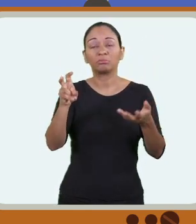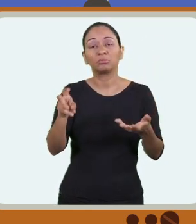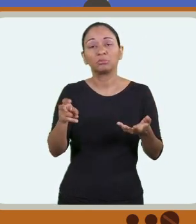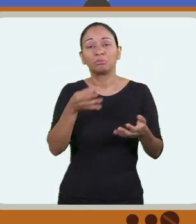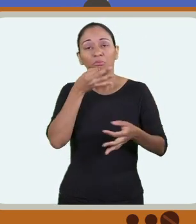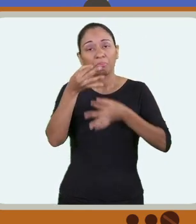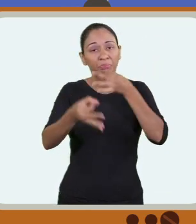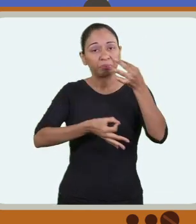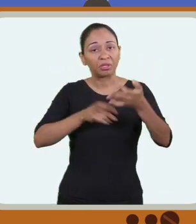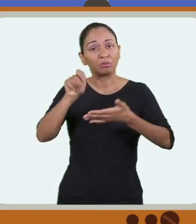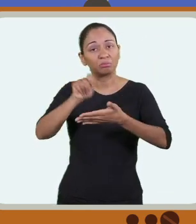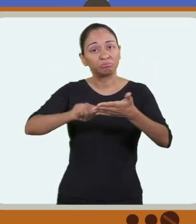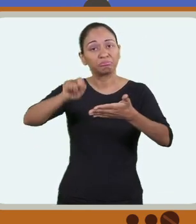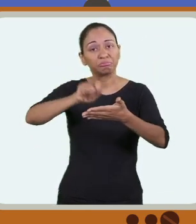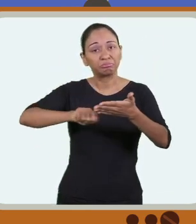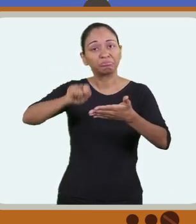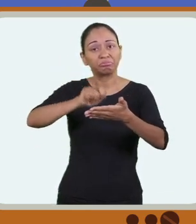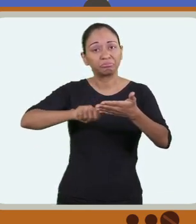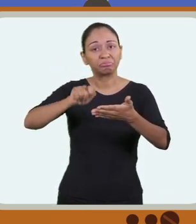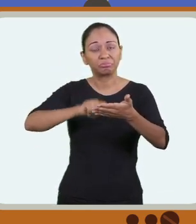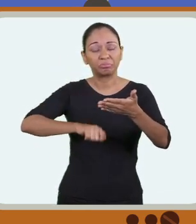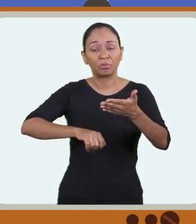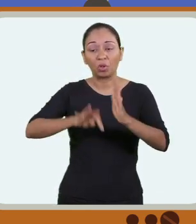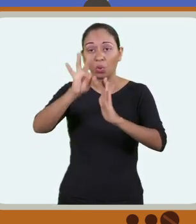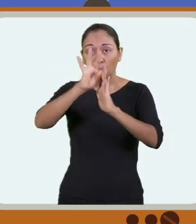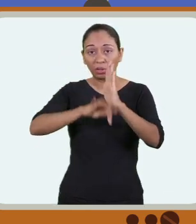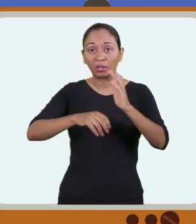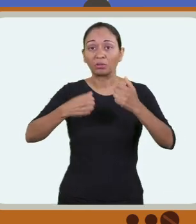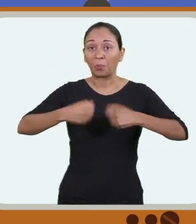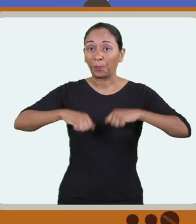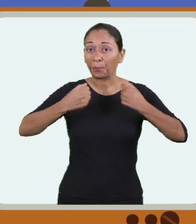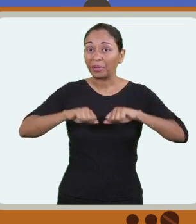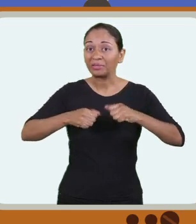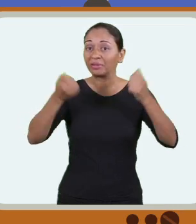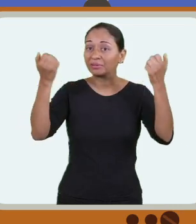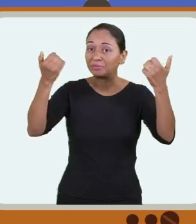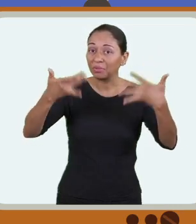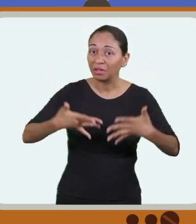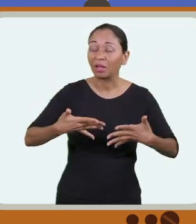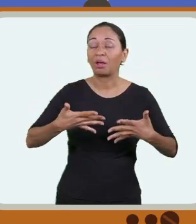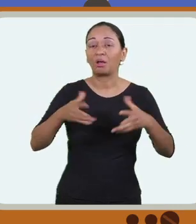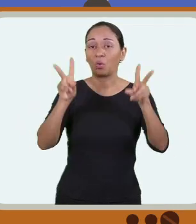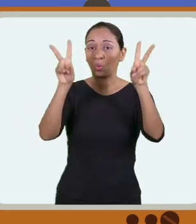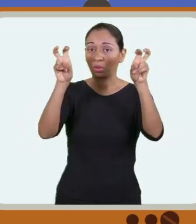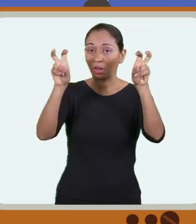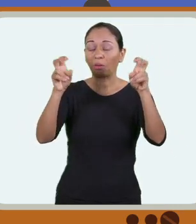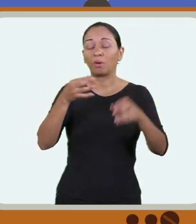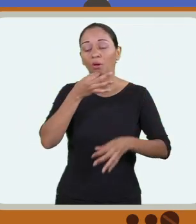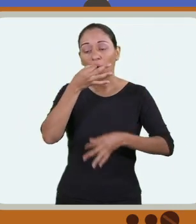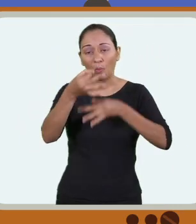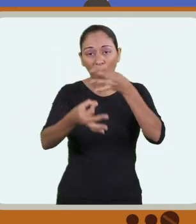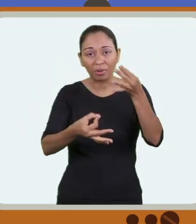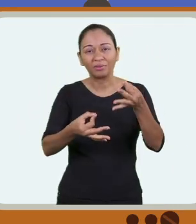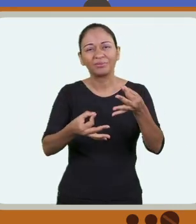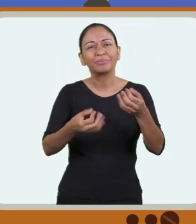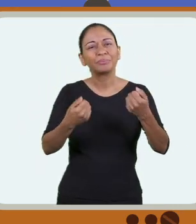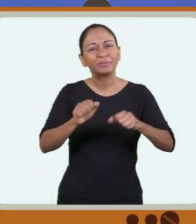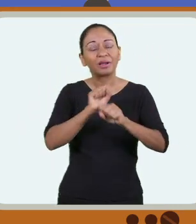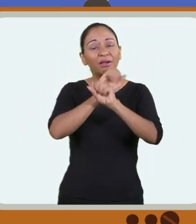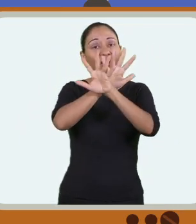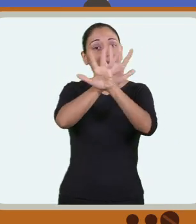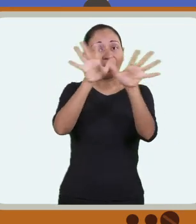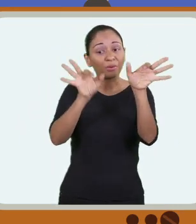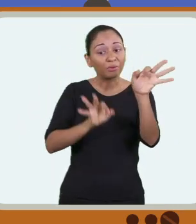prova a partir do seu ponto de vista sobre ele. No texto, você deve explicar e descrever o assunto e dar a sua opinião com